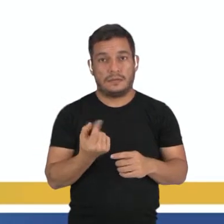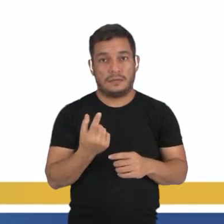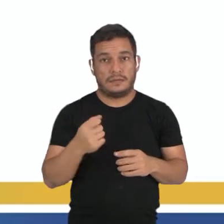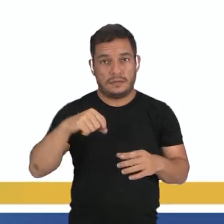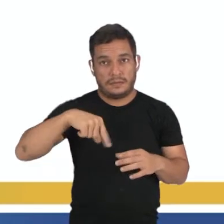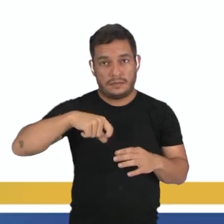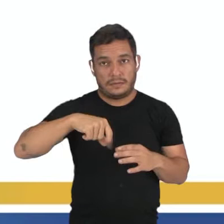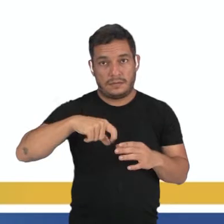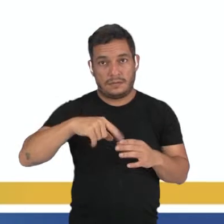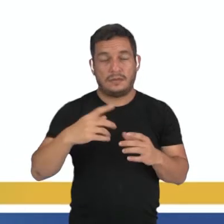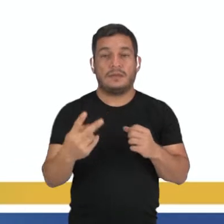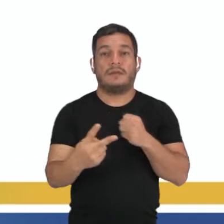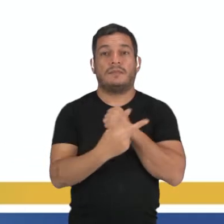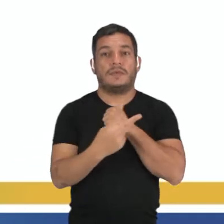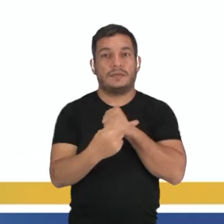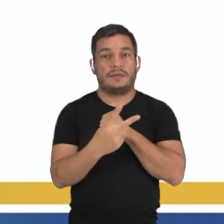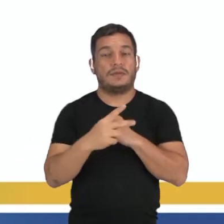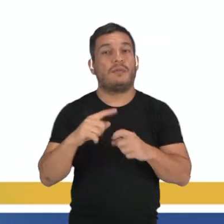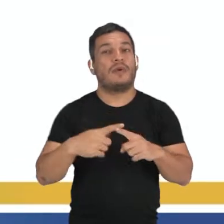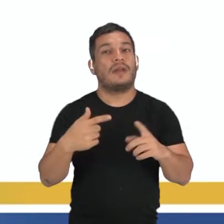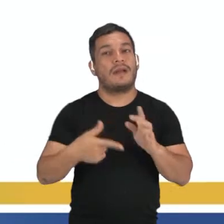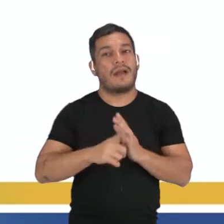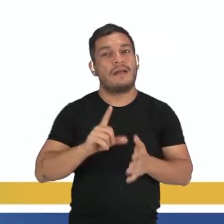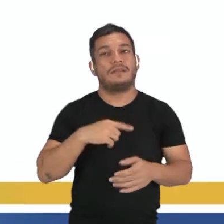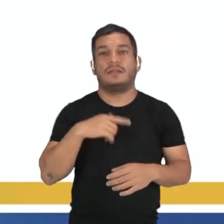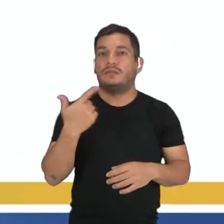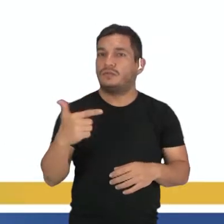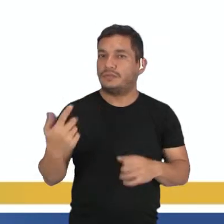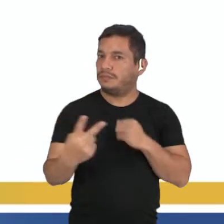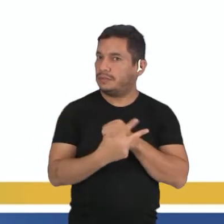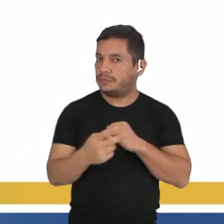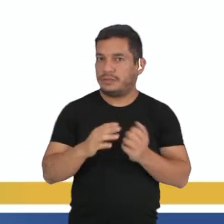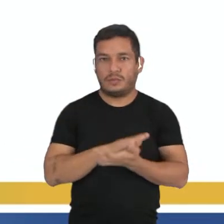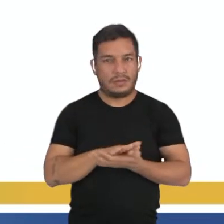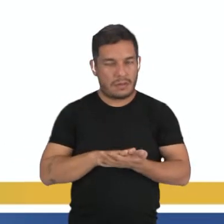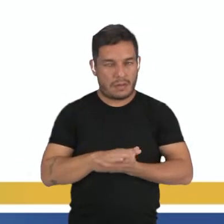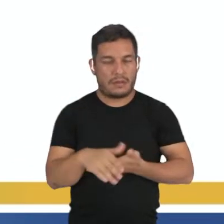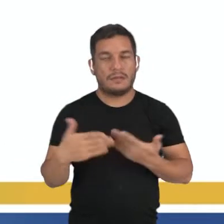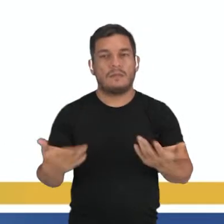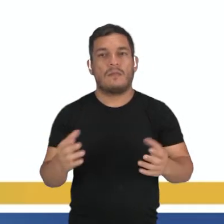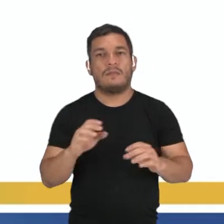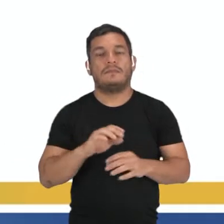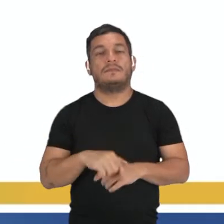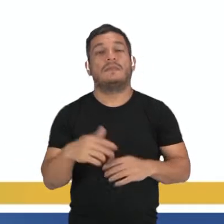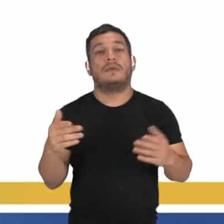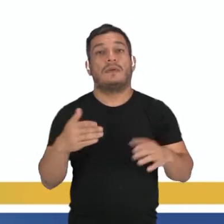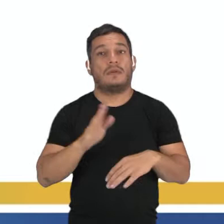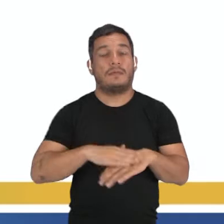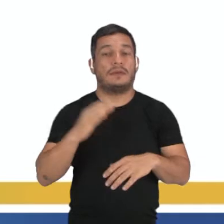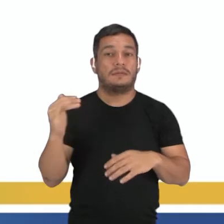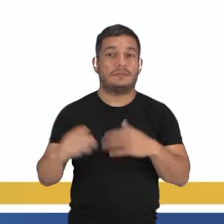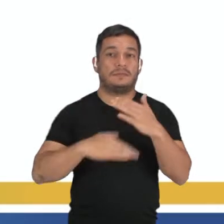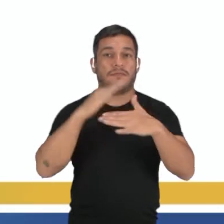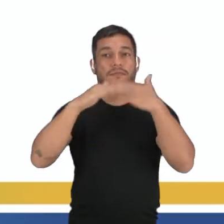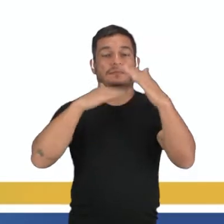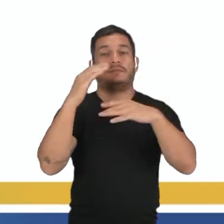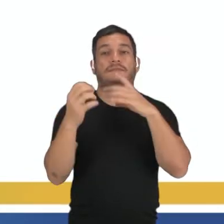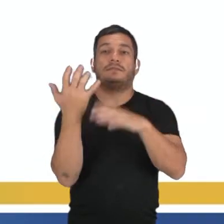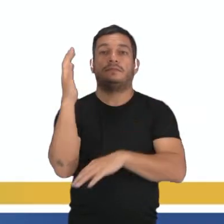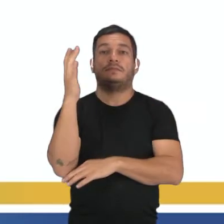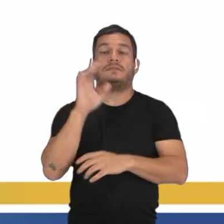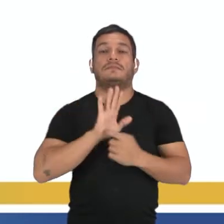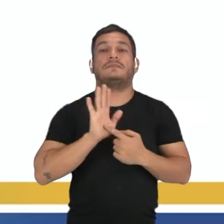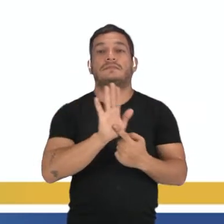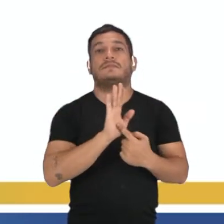protegida, né? Porque o anterior eu falei pra vocês que era uma semente nua. Então elas são as plantas mais evoluídas e que atualmente